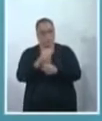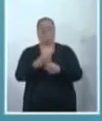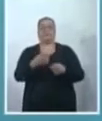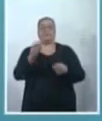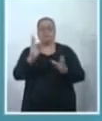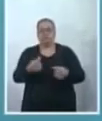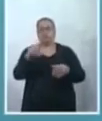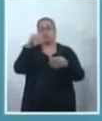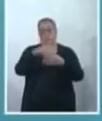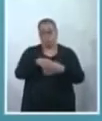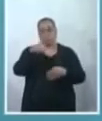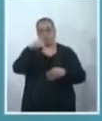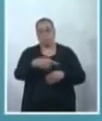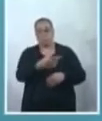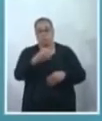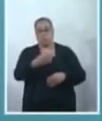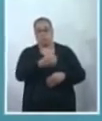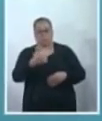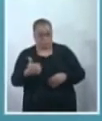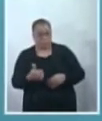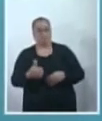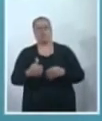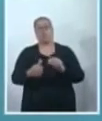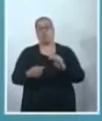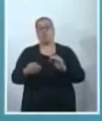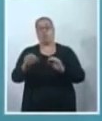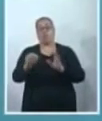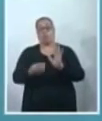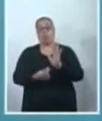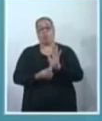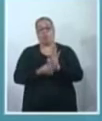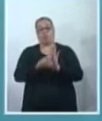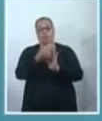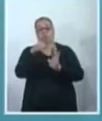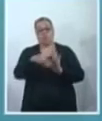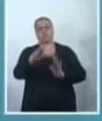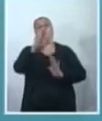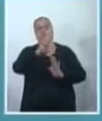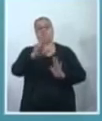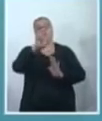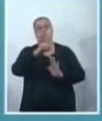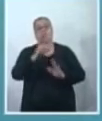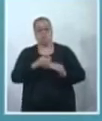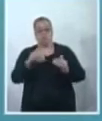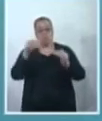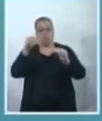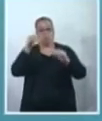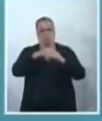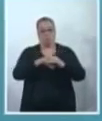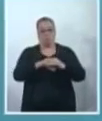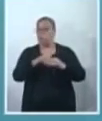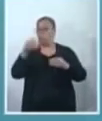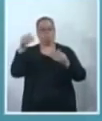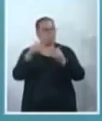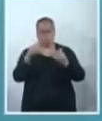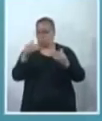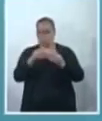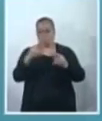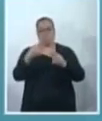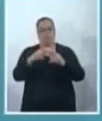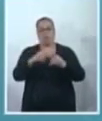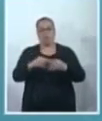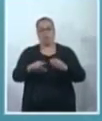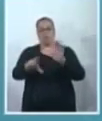votamos esse ano a lei de diretrizes orçamentárias do nosso município. Eu votei contra porque era uma lei sem